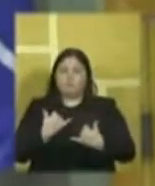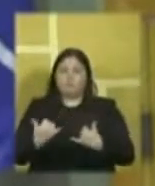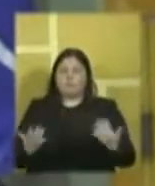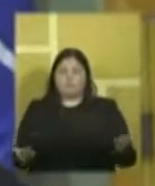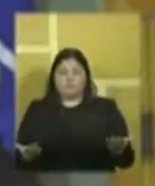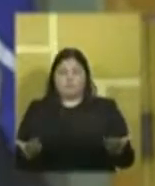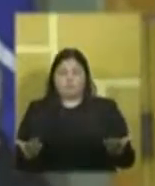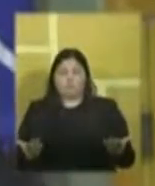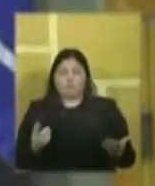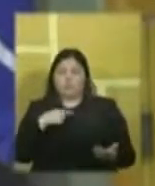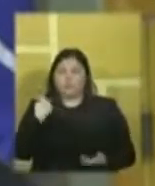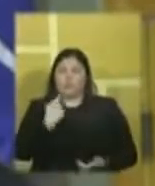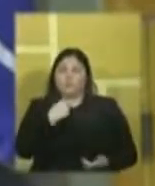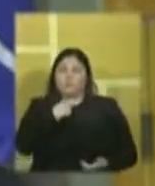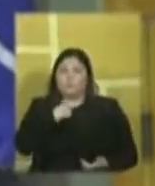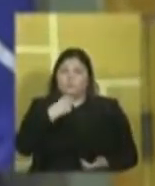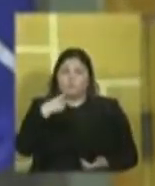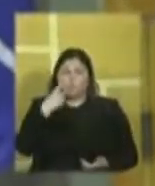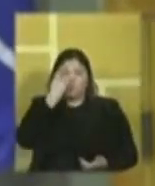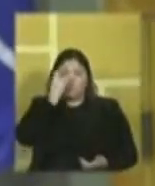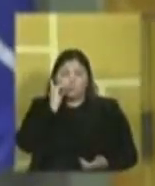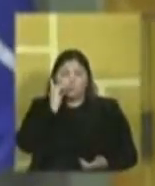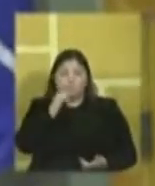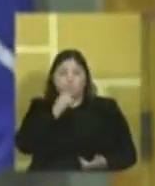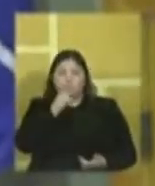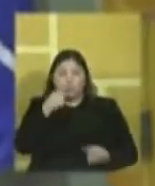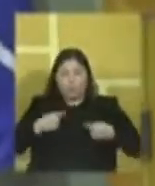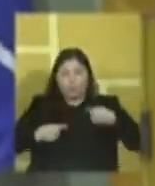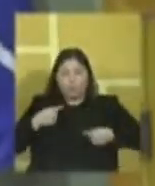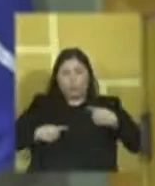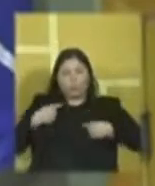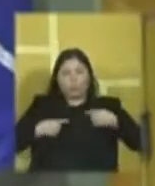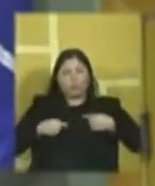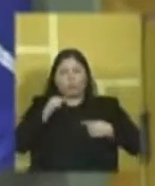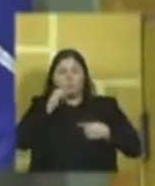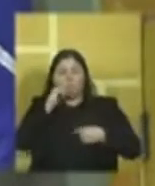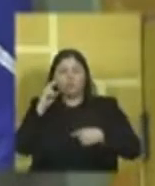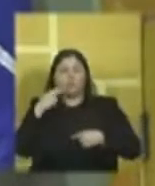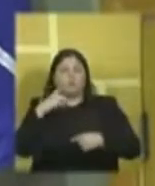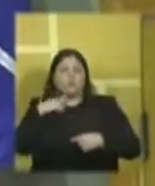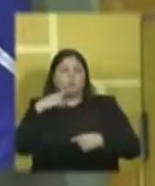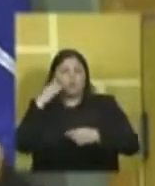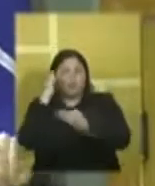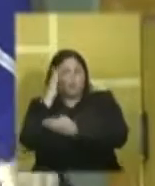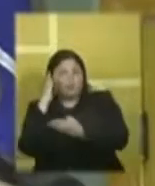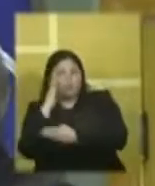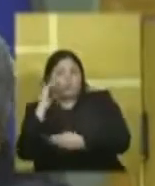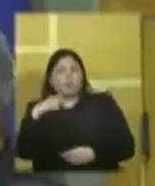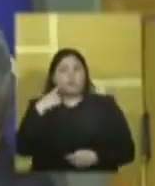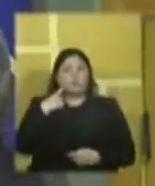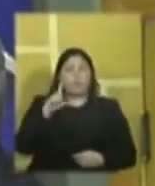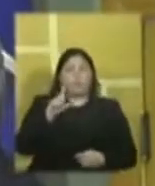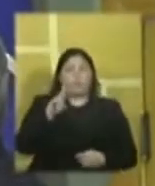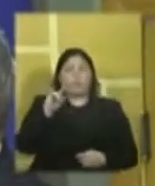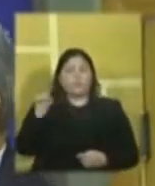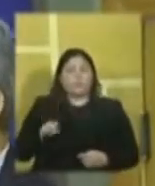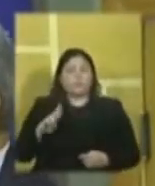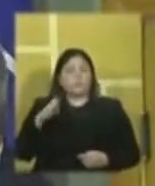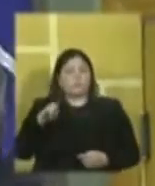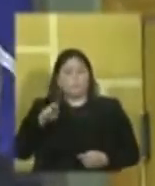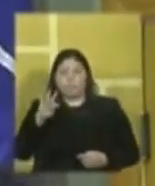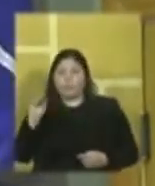E nós não podemos, vereador Delfim, trazer um embate político de deputado Dilmaio Machado, de Luiz Humberto, para cá não.